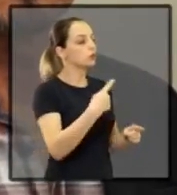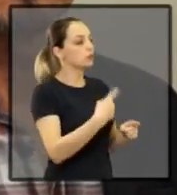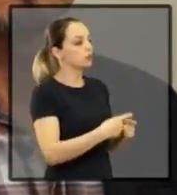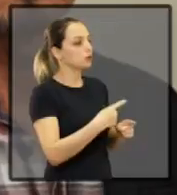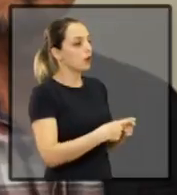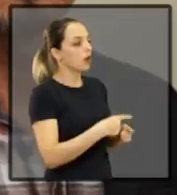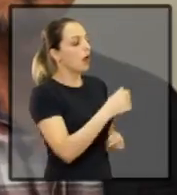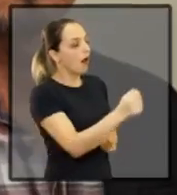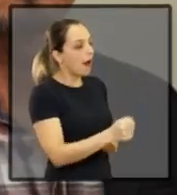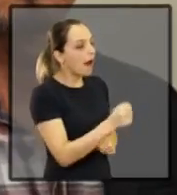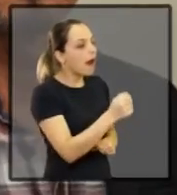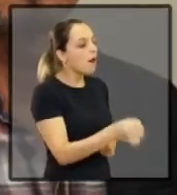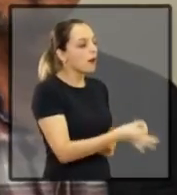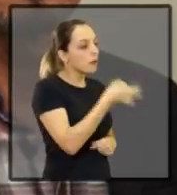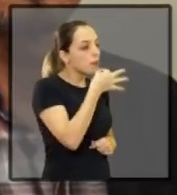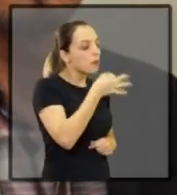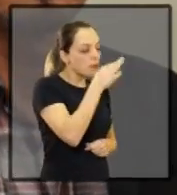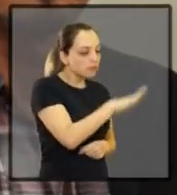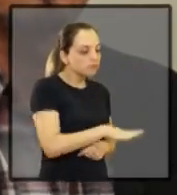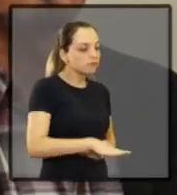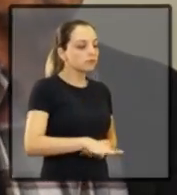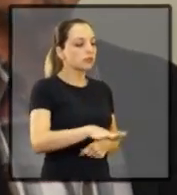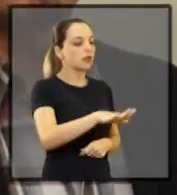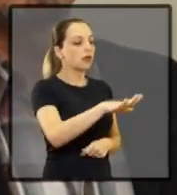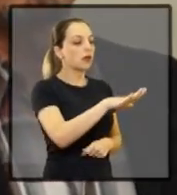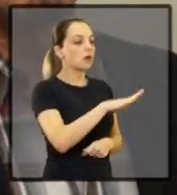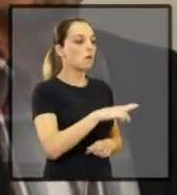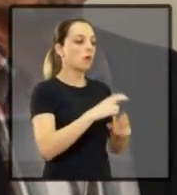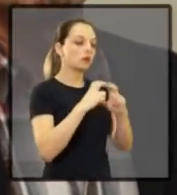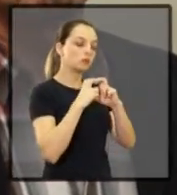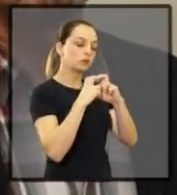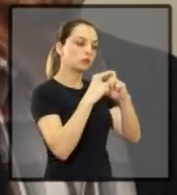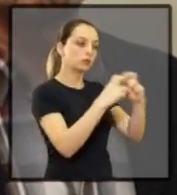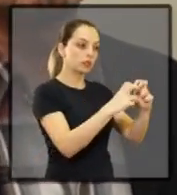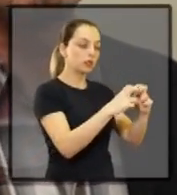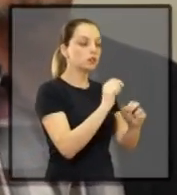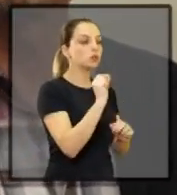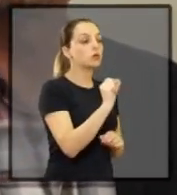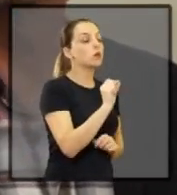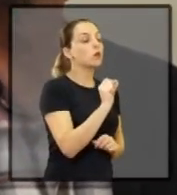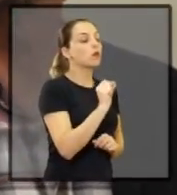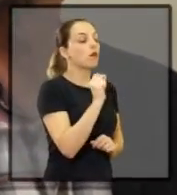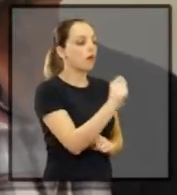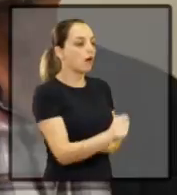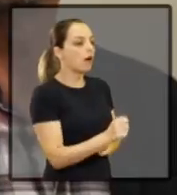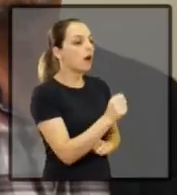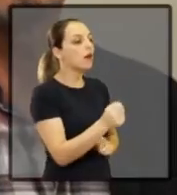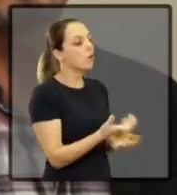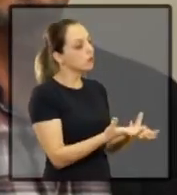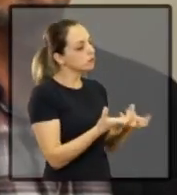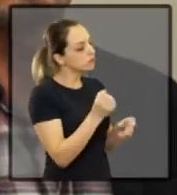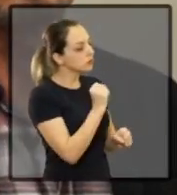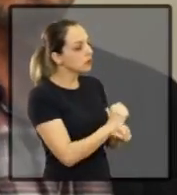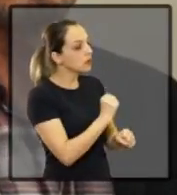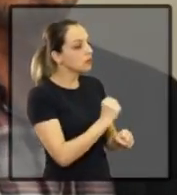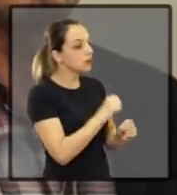do que Araraquara propõe para aquele espaço da orla e o que Araraquara espera